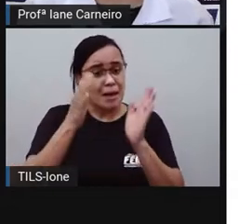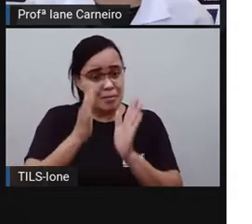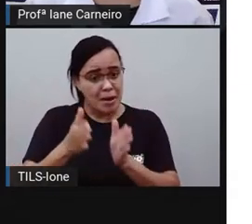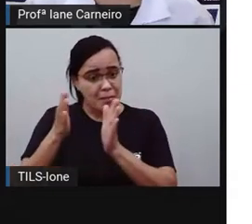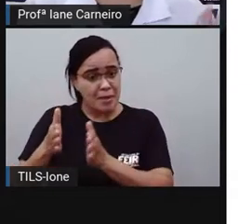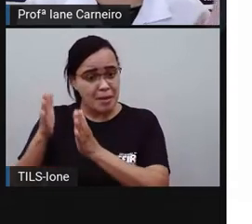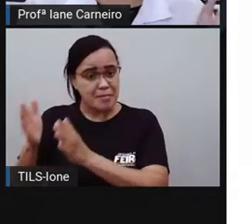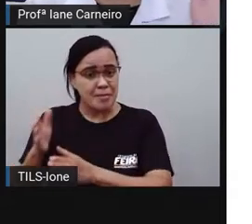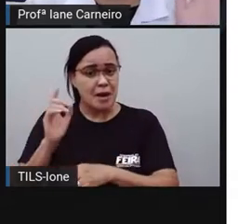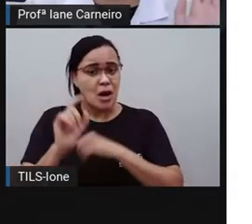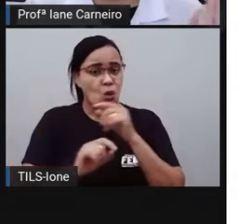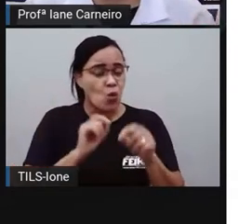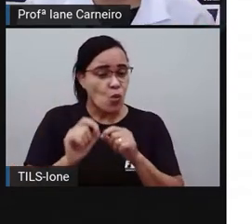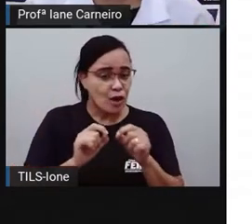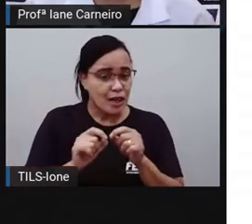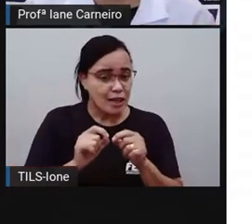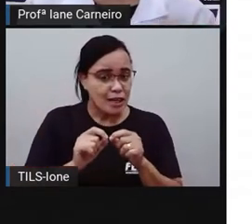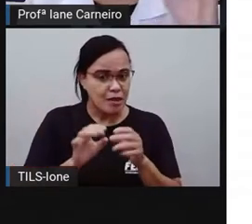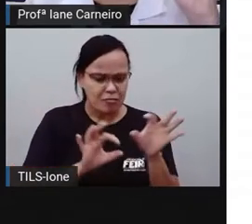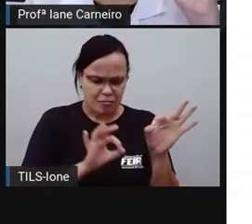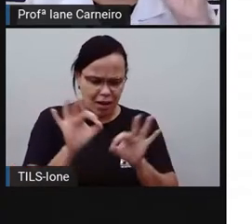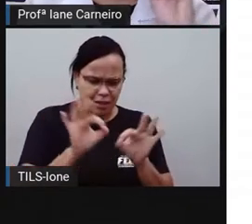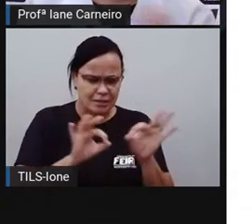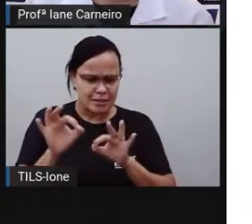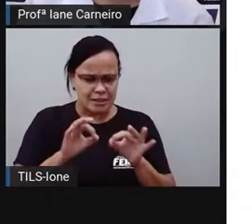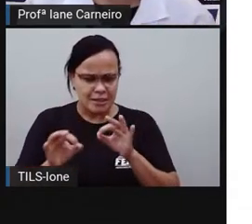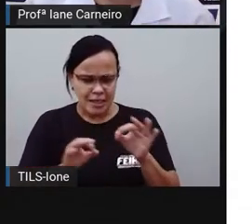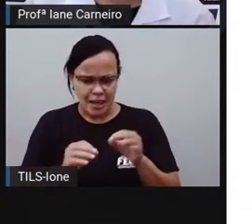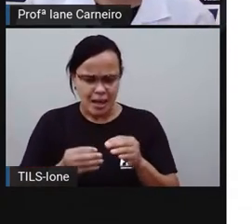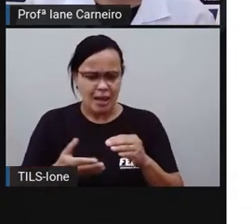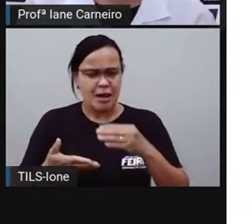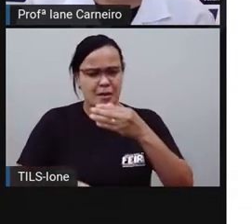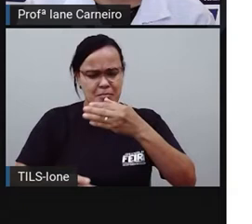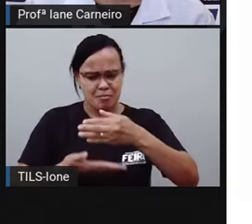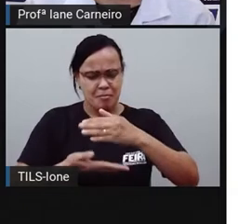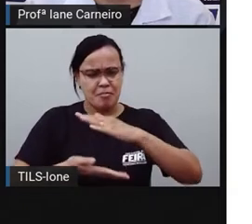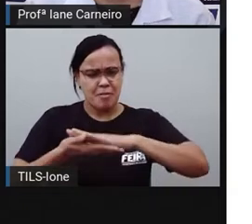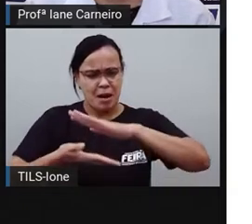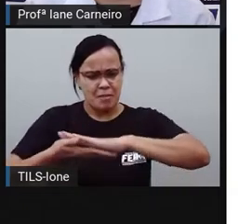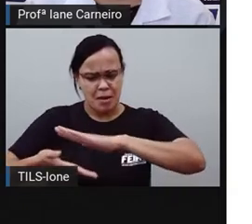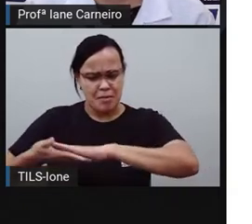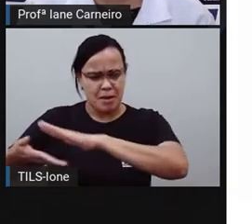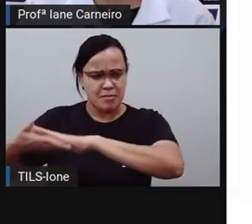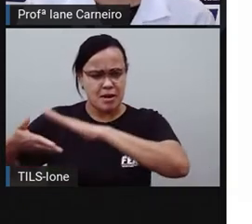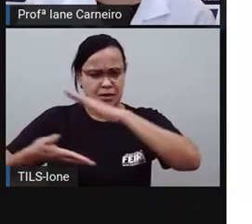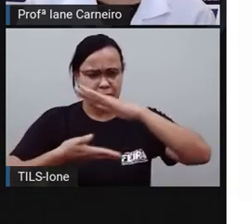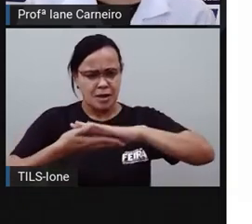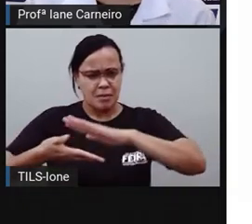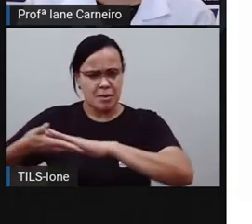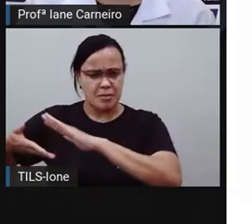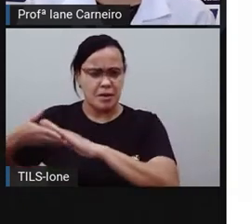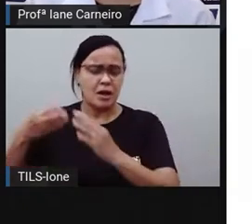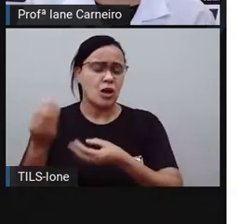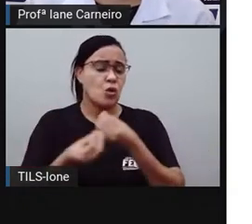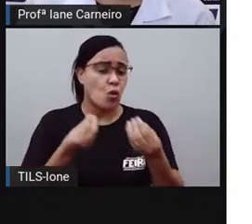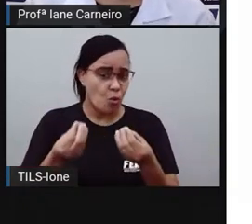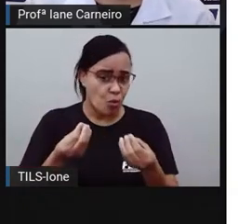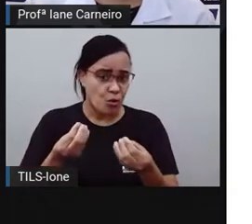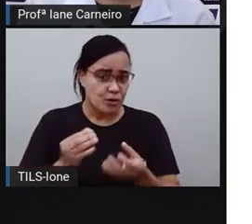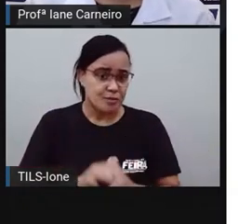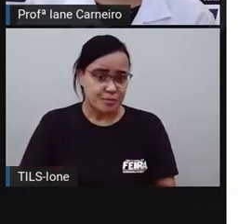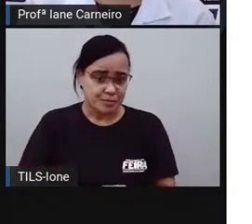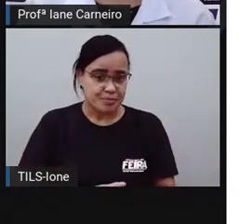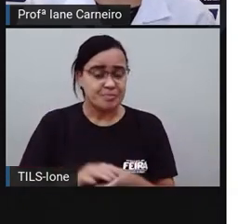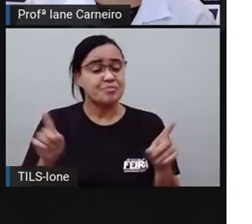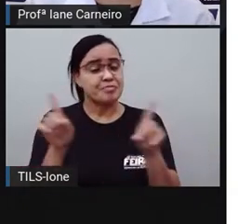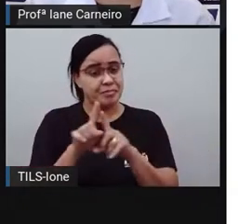da montagem. Então, aqui nos ingredientes, vem esses três blocos, ó, massa, recheio e molho. E na parte do modo de